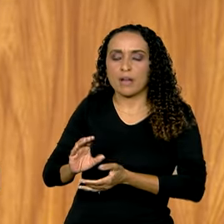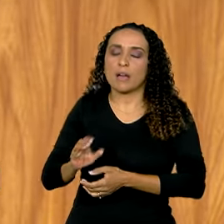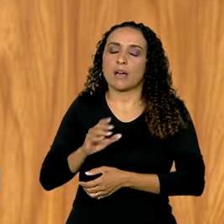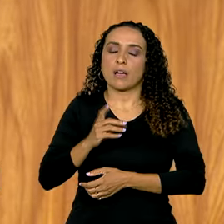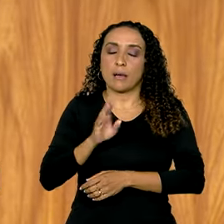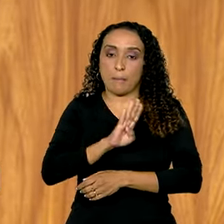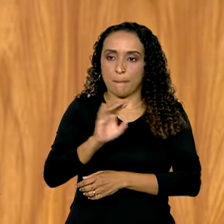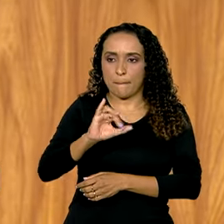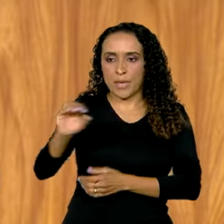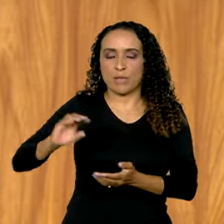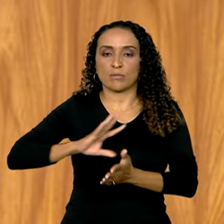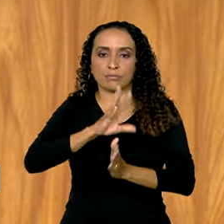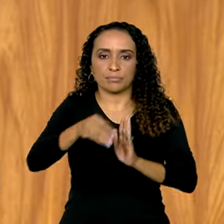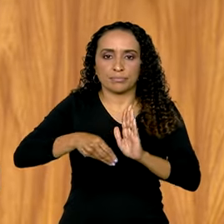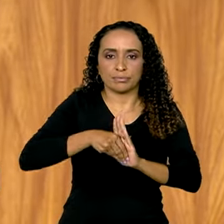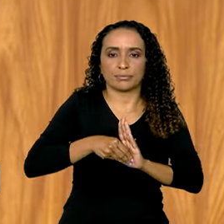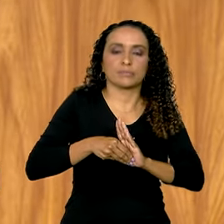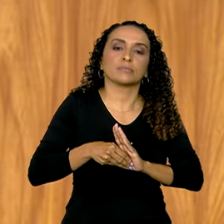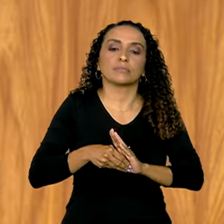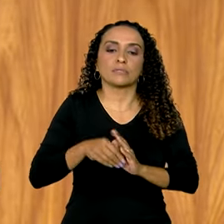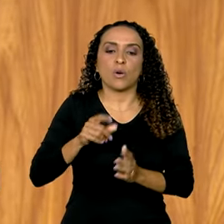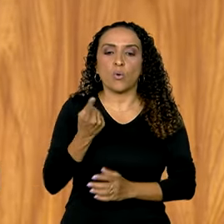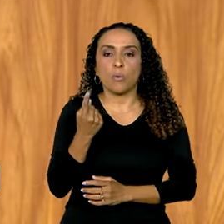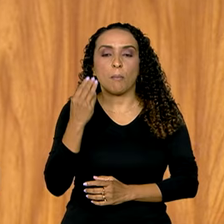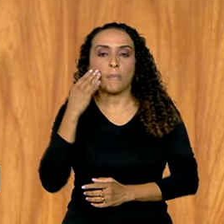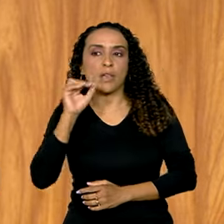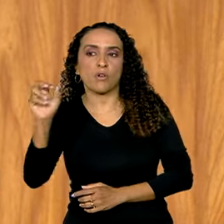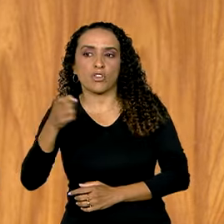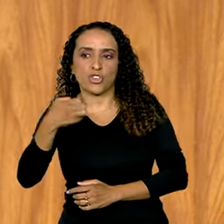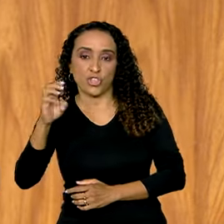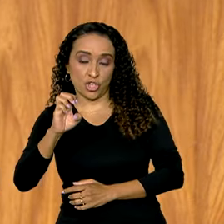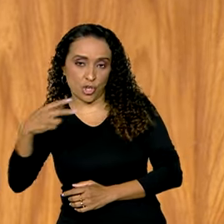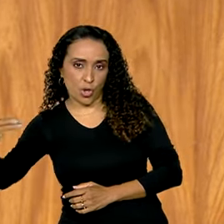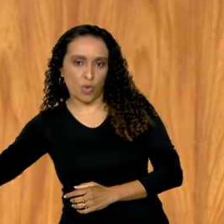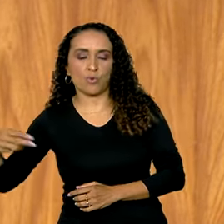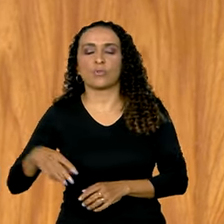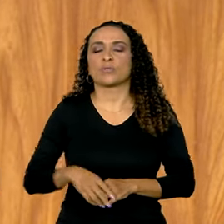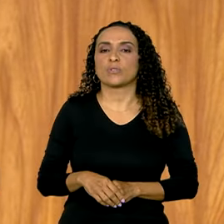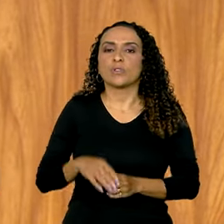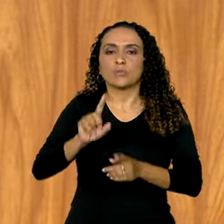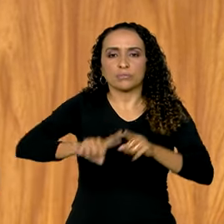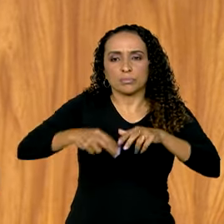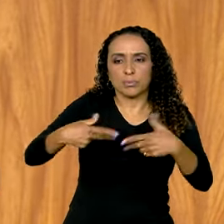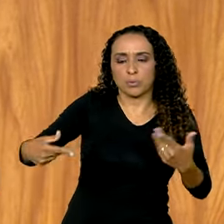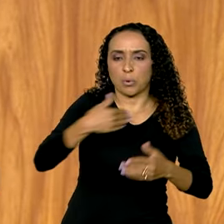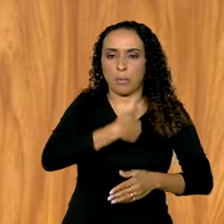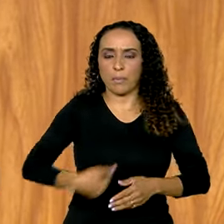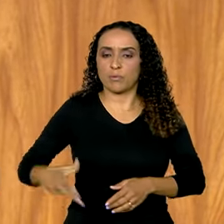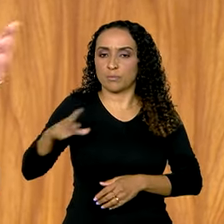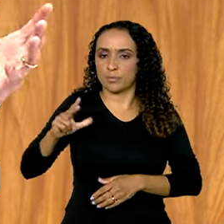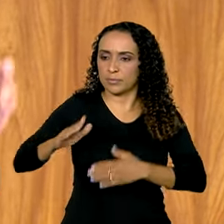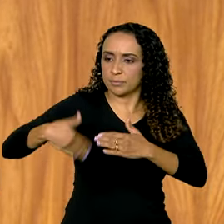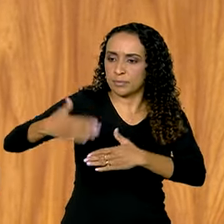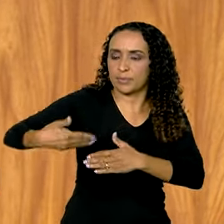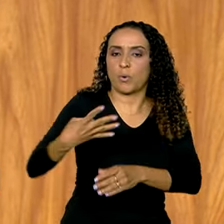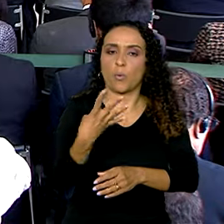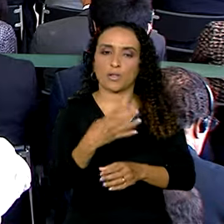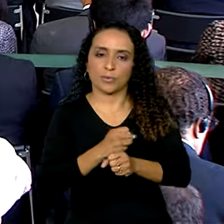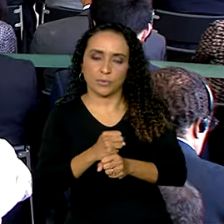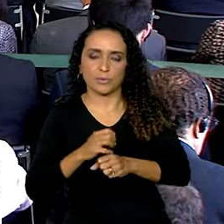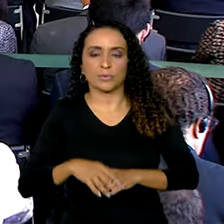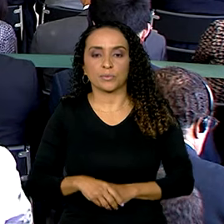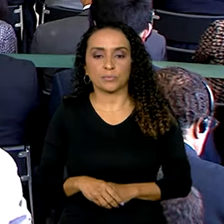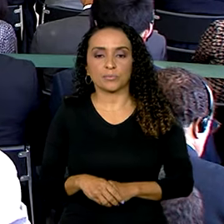Amazônia de 1 bilhão de euros, mais de 5 bilhões de reais, em recursos públicos e privados nos próximos quatro anos.